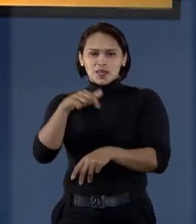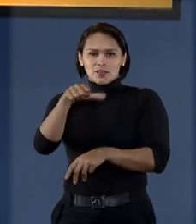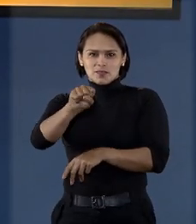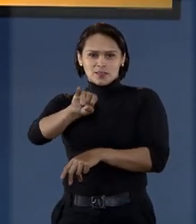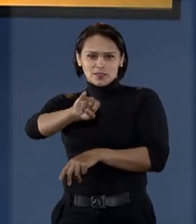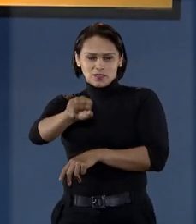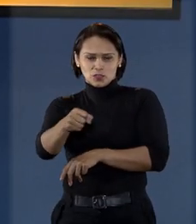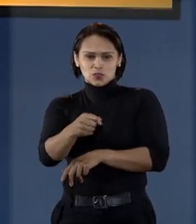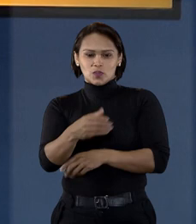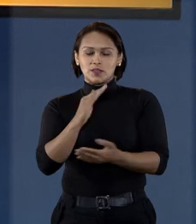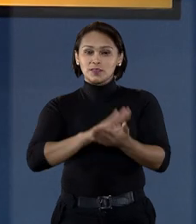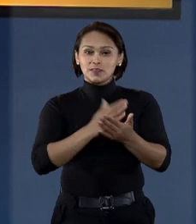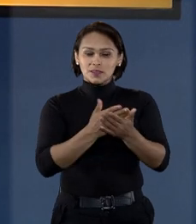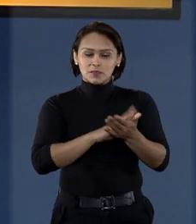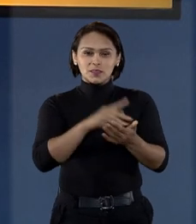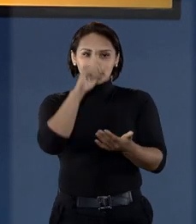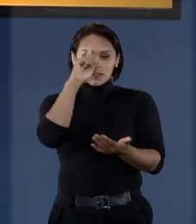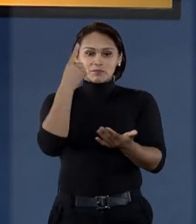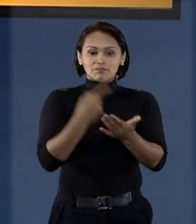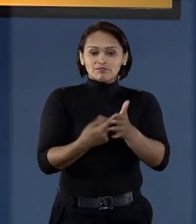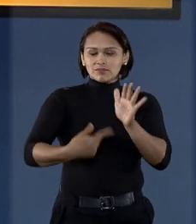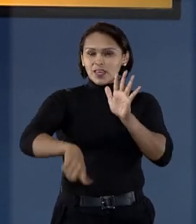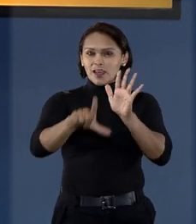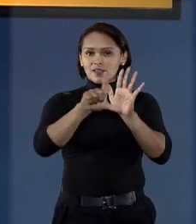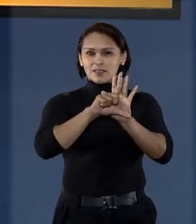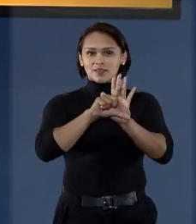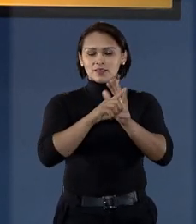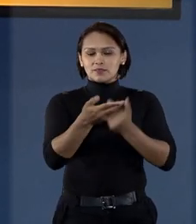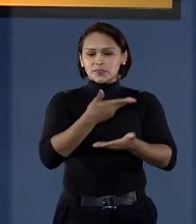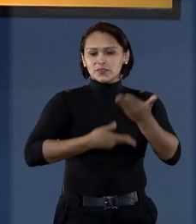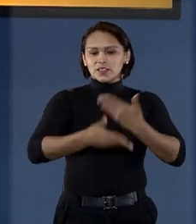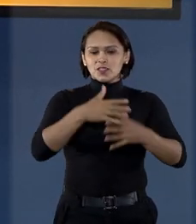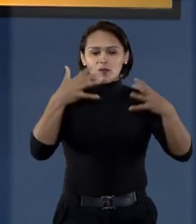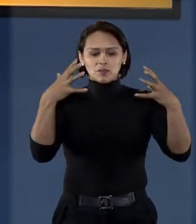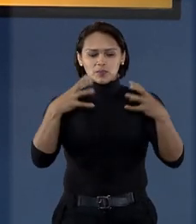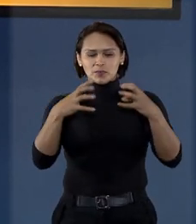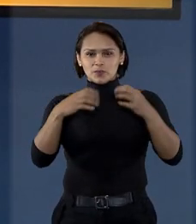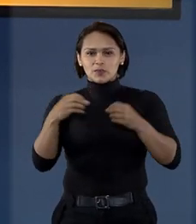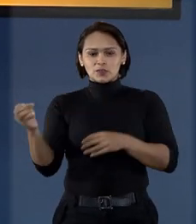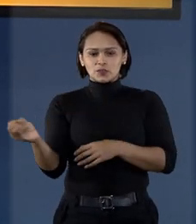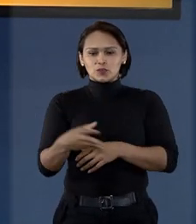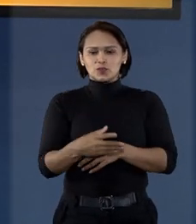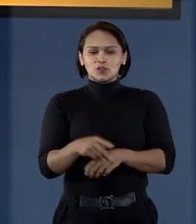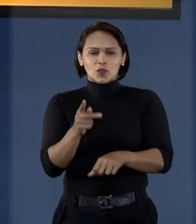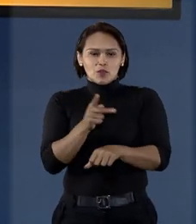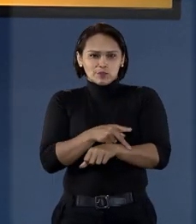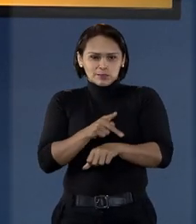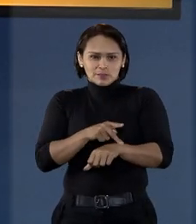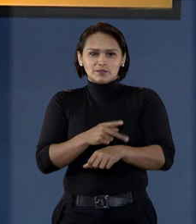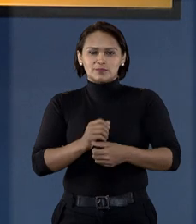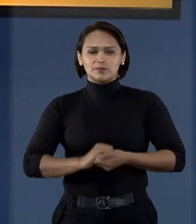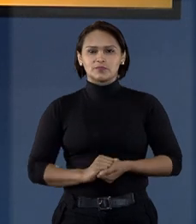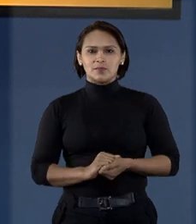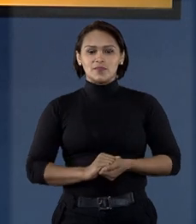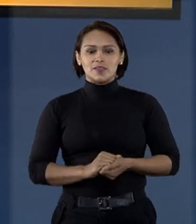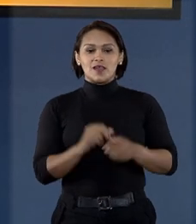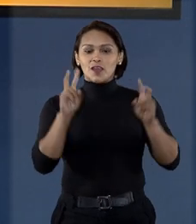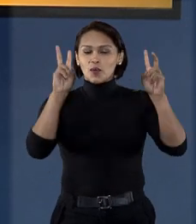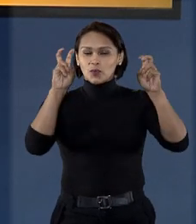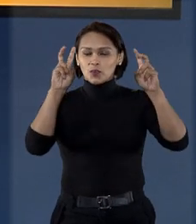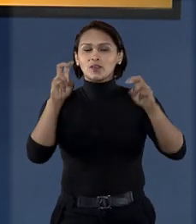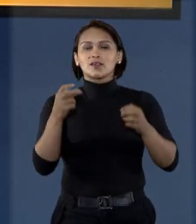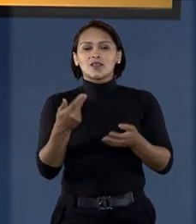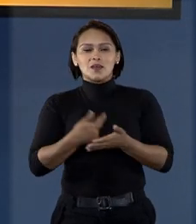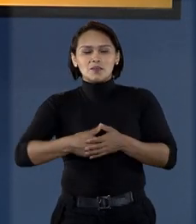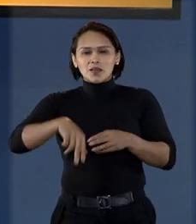do STJ. Interpretar e aplicar a lei às relações e aos conflitos dos novos tempos. Esse é o